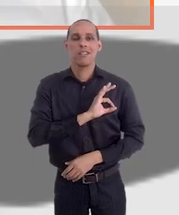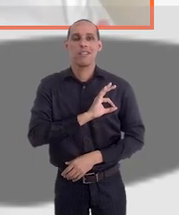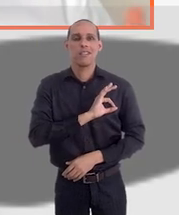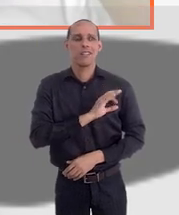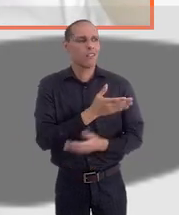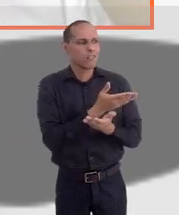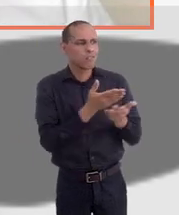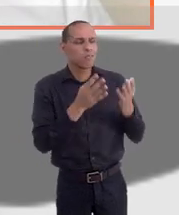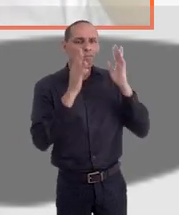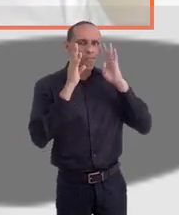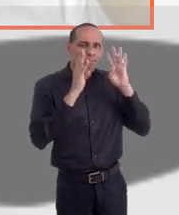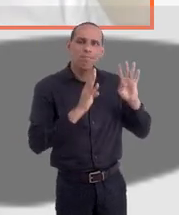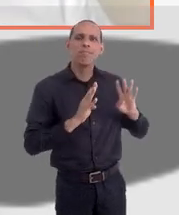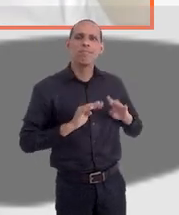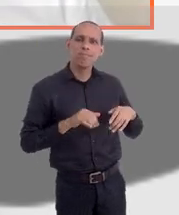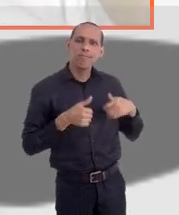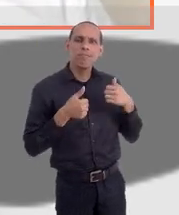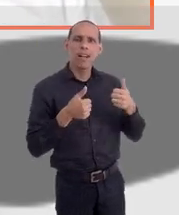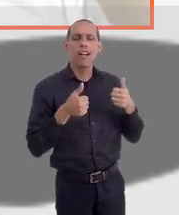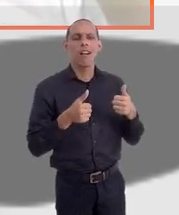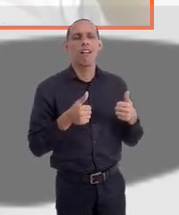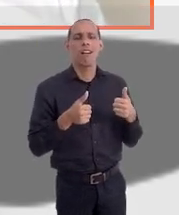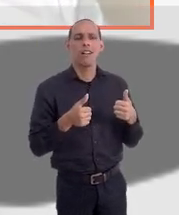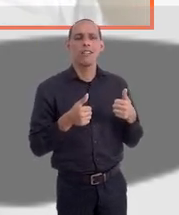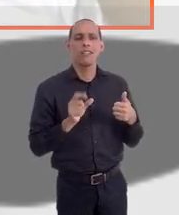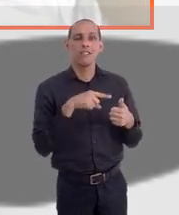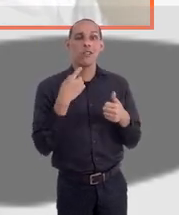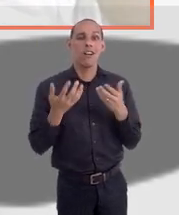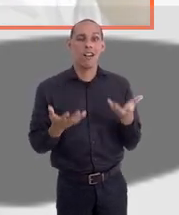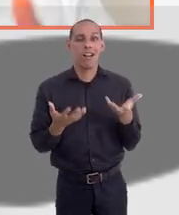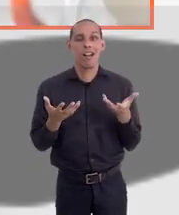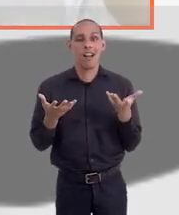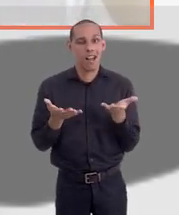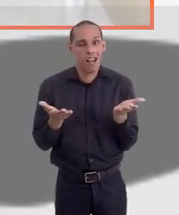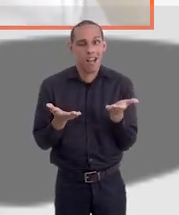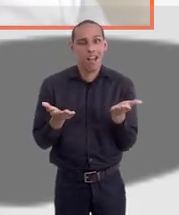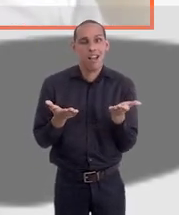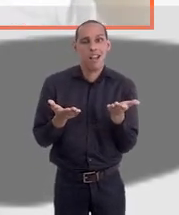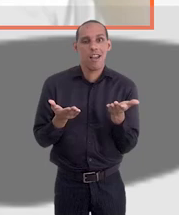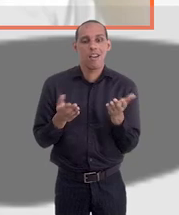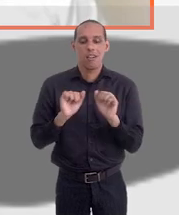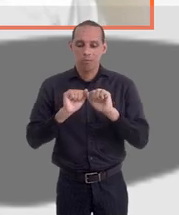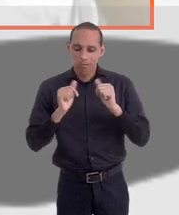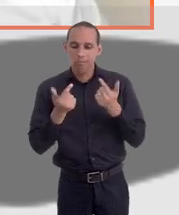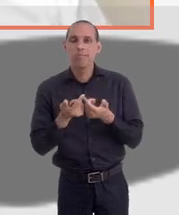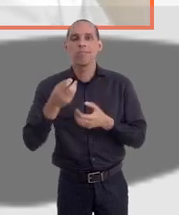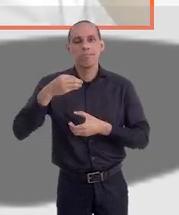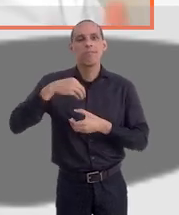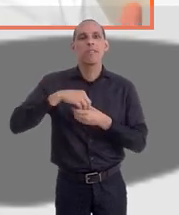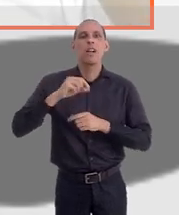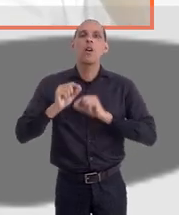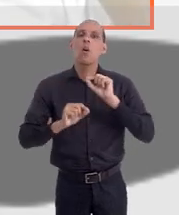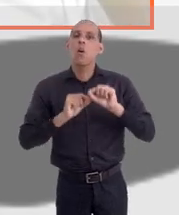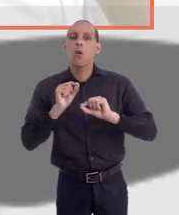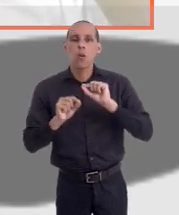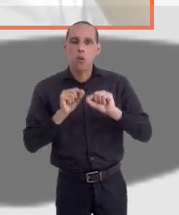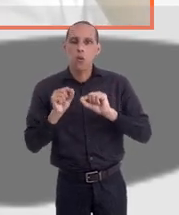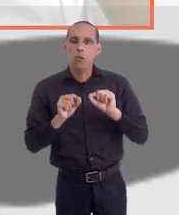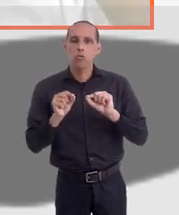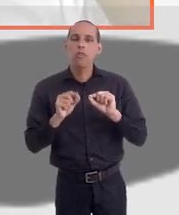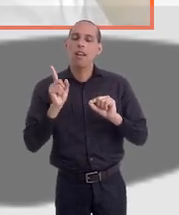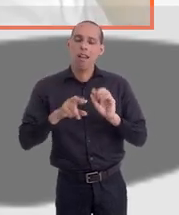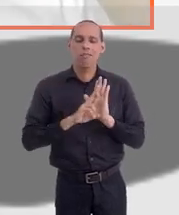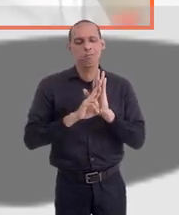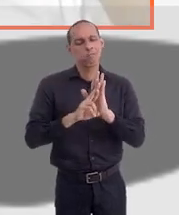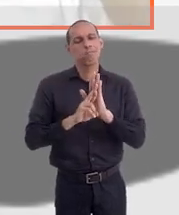Então, eles se mostraram muito aberto e receptivo a isso daí. Então, a gente está agora movimentando aqui dentro da casa da Assembleia Legislativa, né? Que é justamente